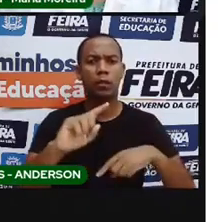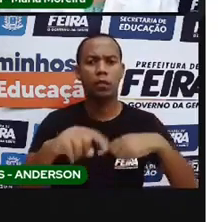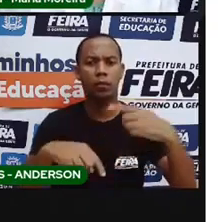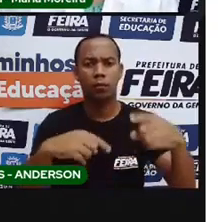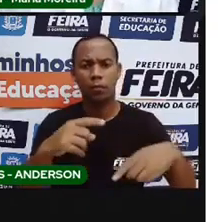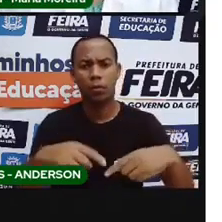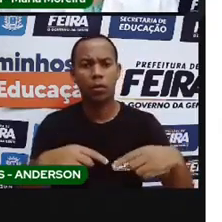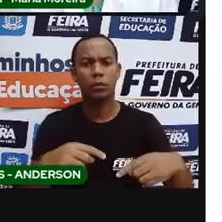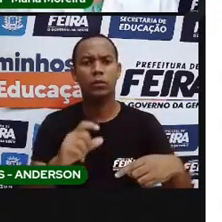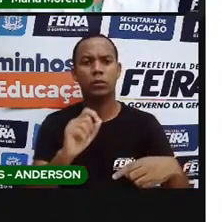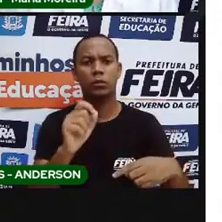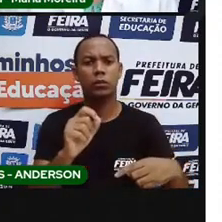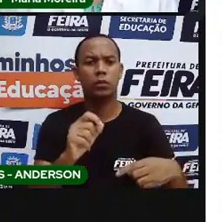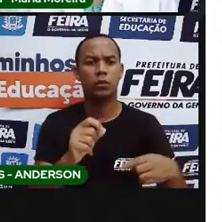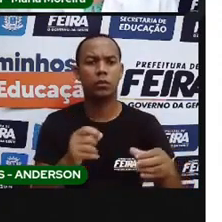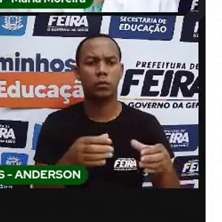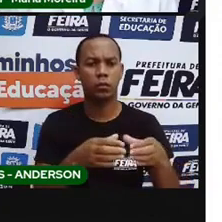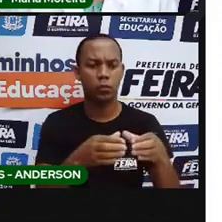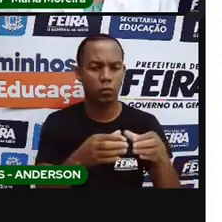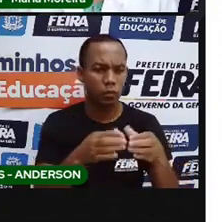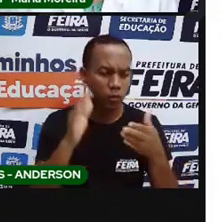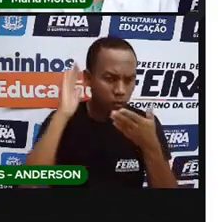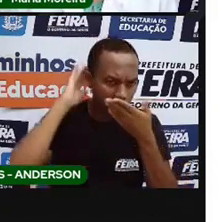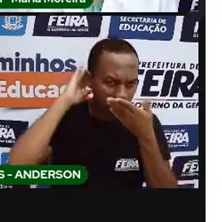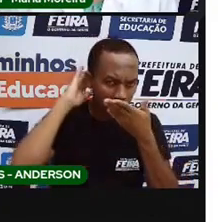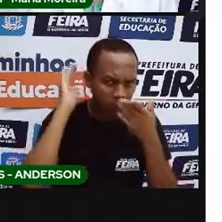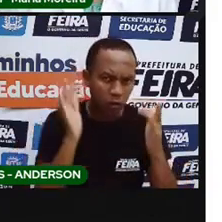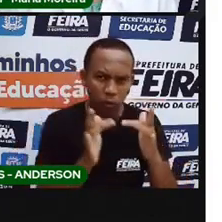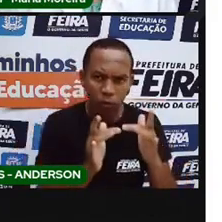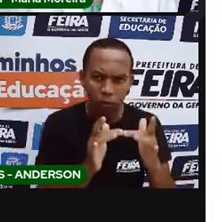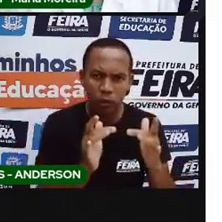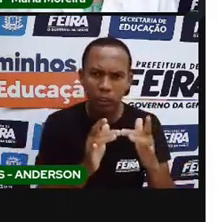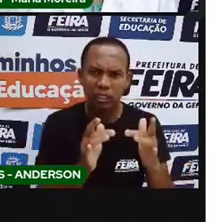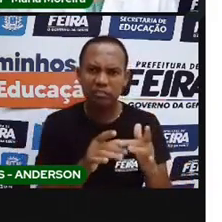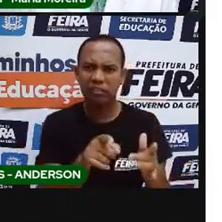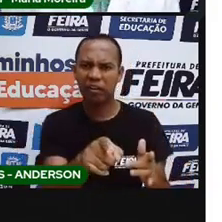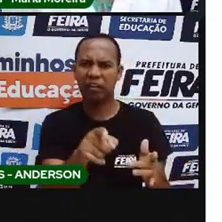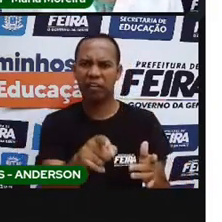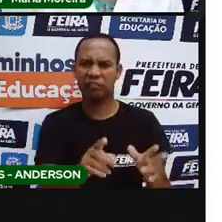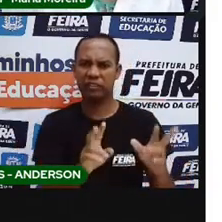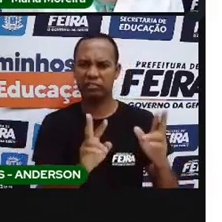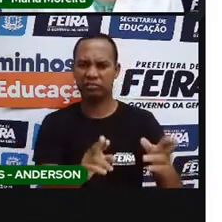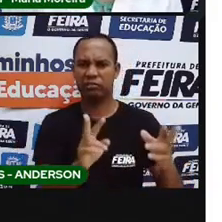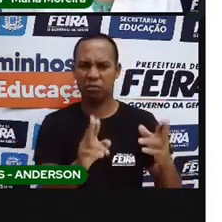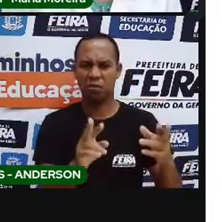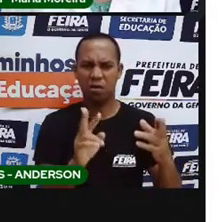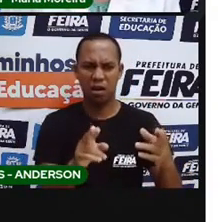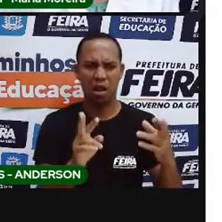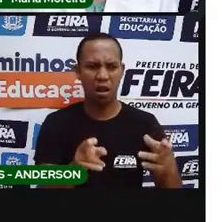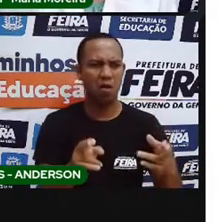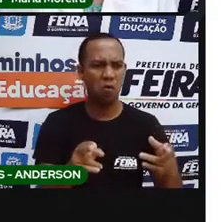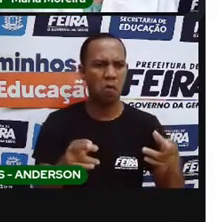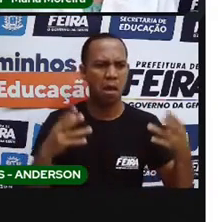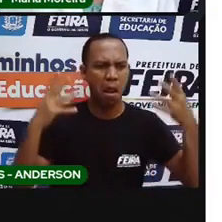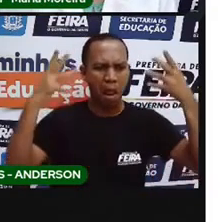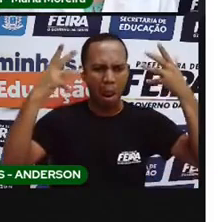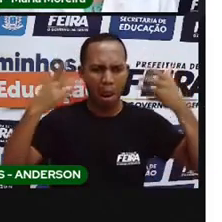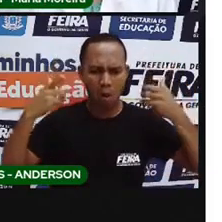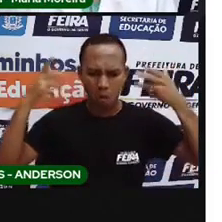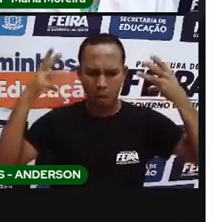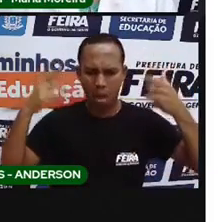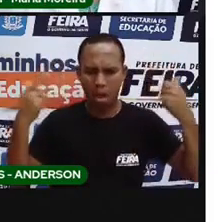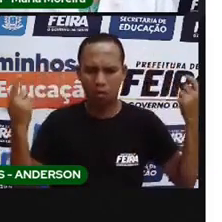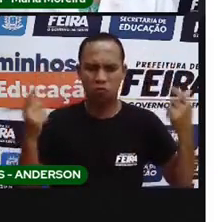indígenas, designados pelos portugueses de selvagem. E por que os portugueses chamam esses indígenas de selvagem?